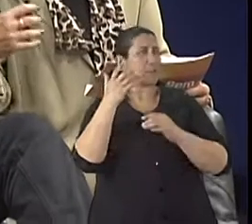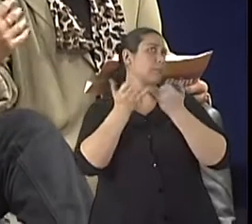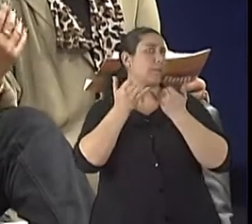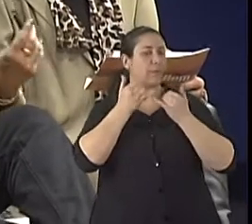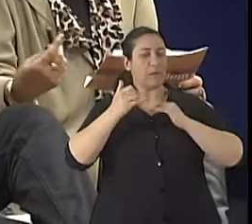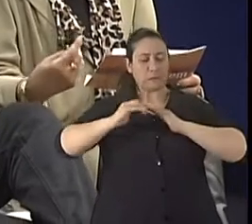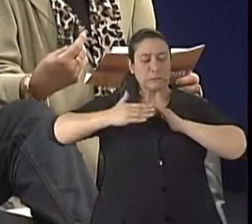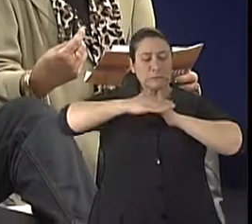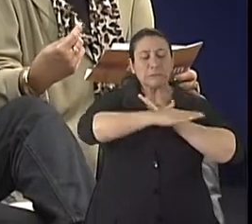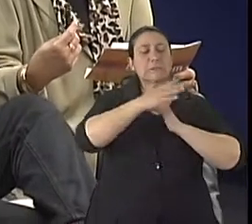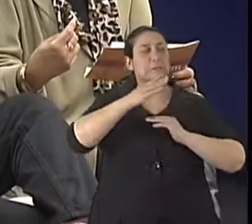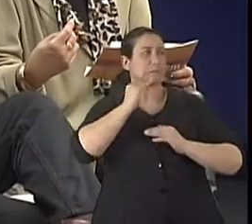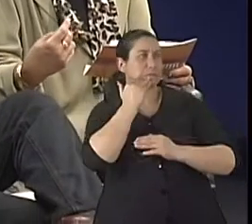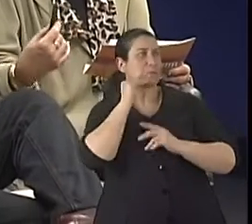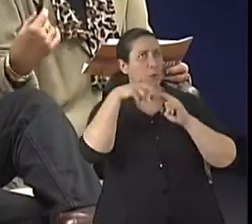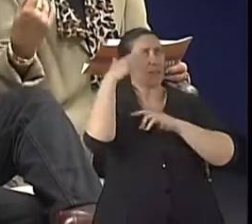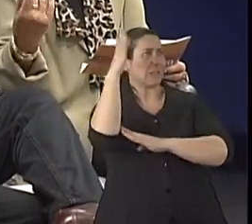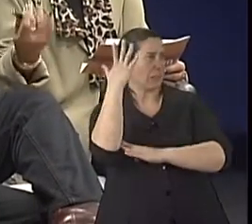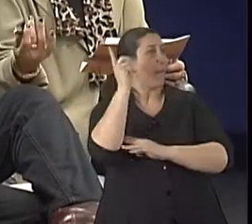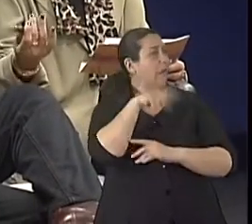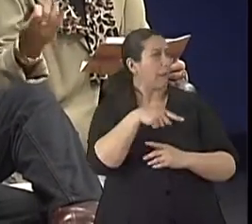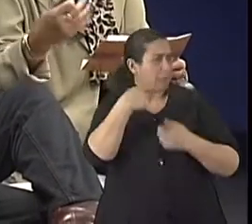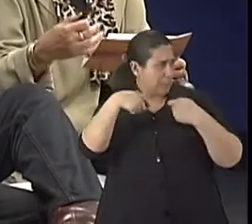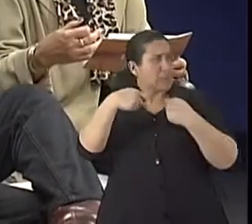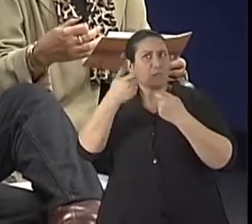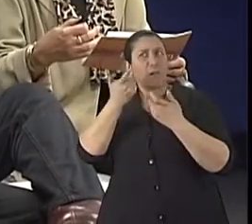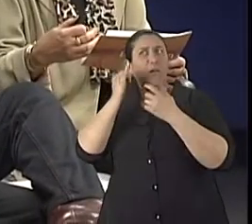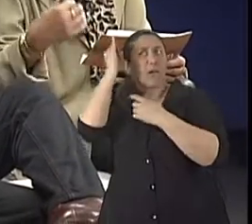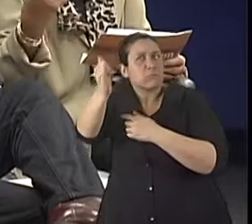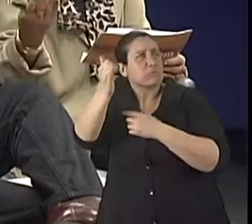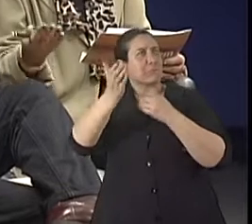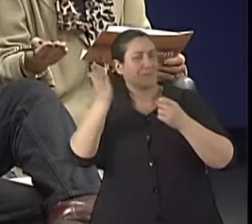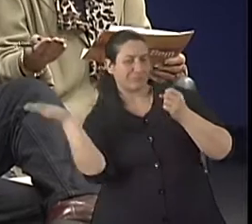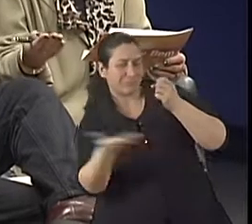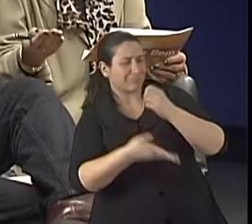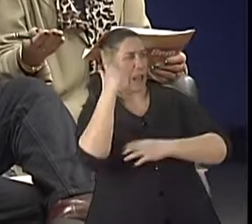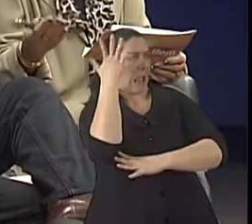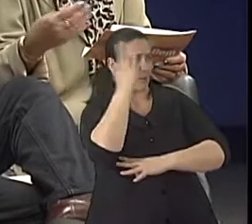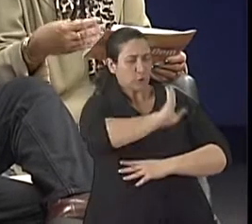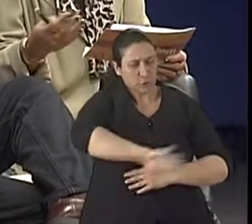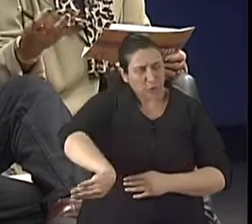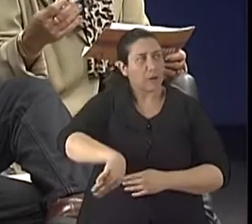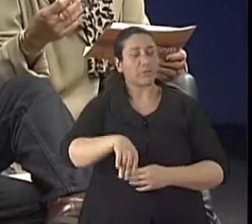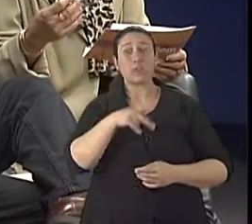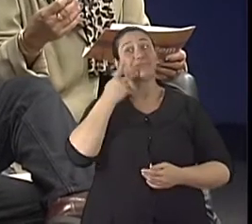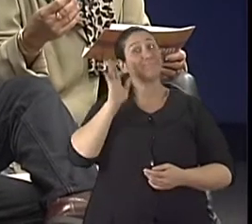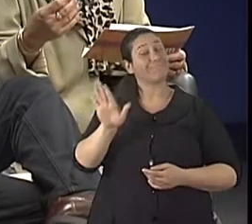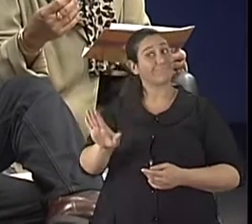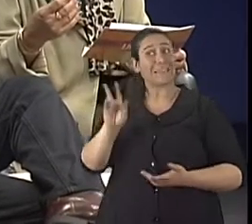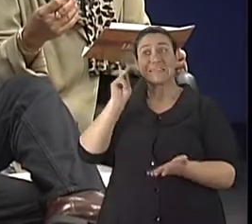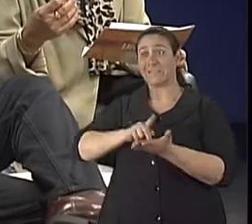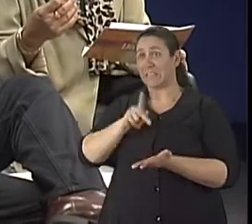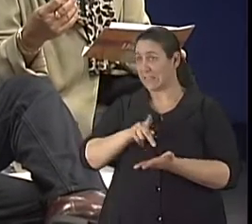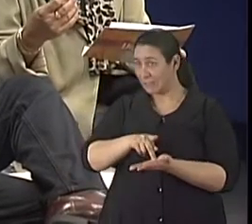tem toda uma outra mobilização que tem que ser feita, que é a retirada dessa árvore para uma nova ser colocada. Na verdade, Isabel,